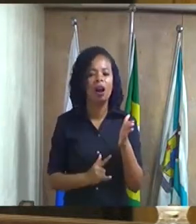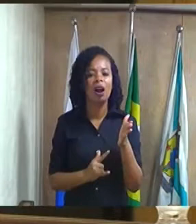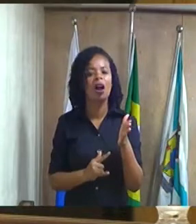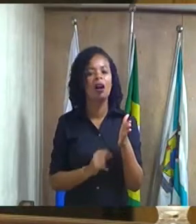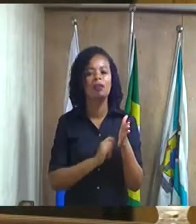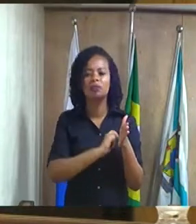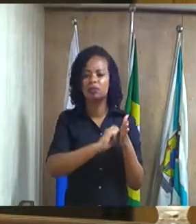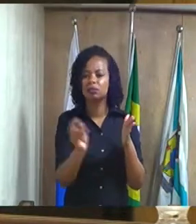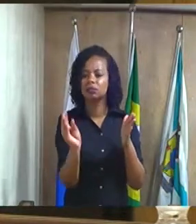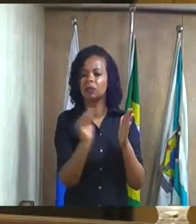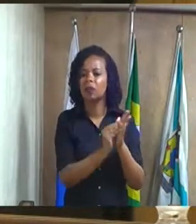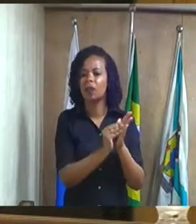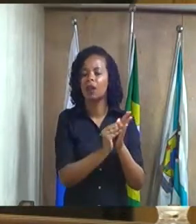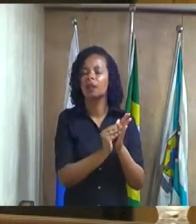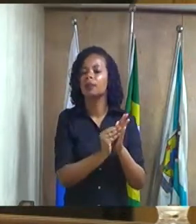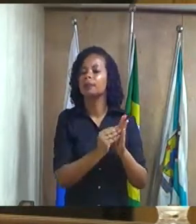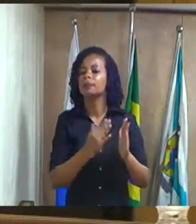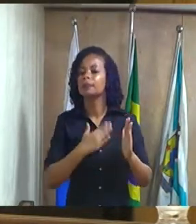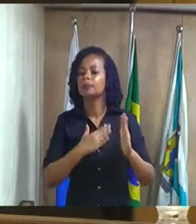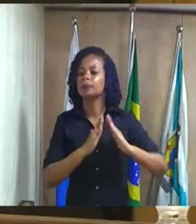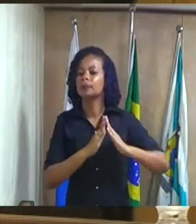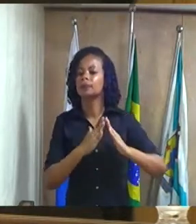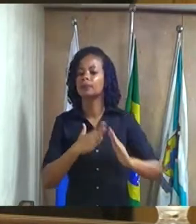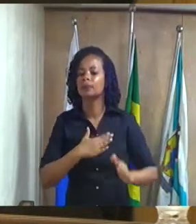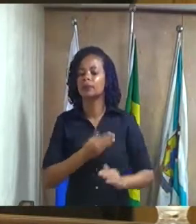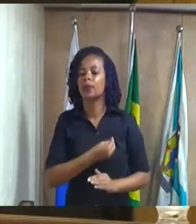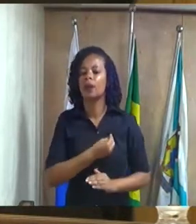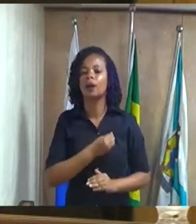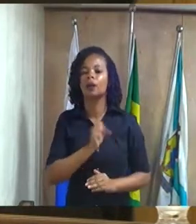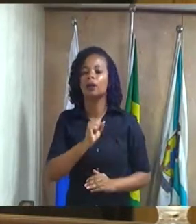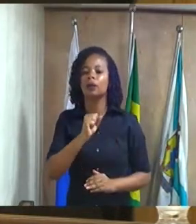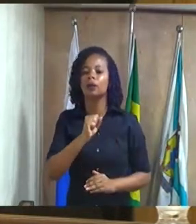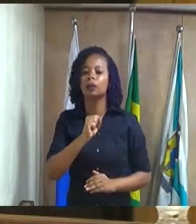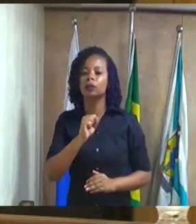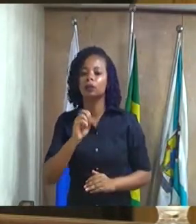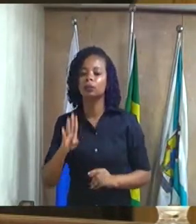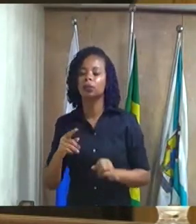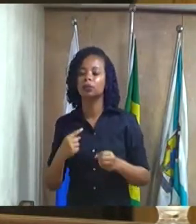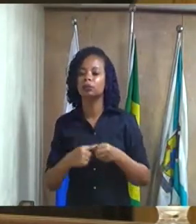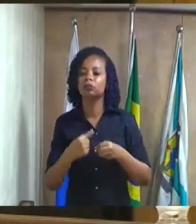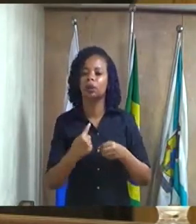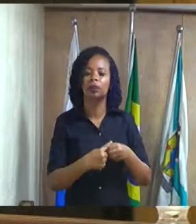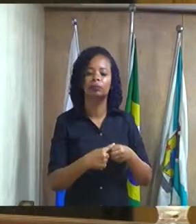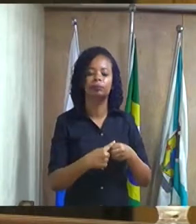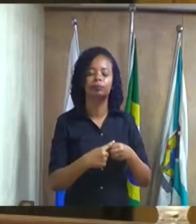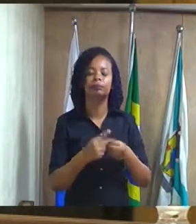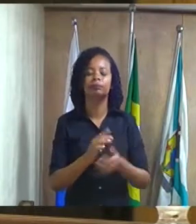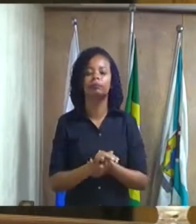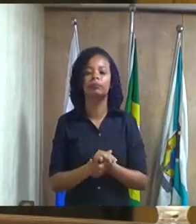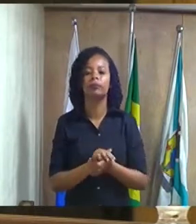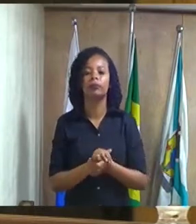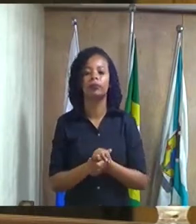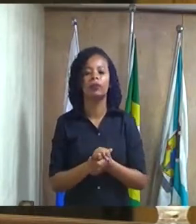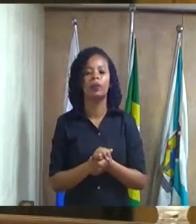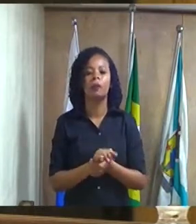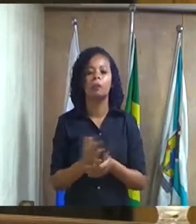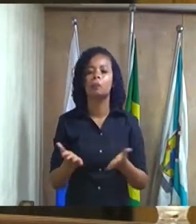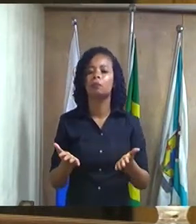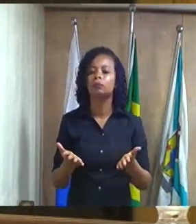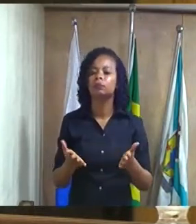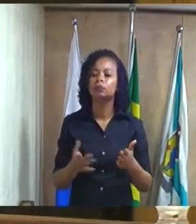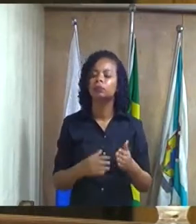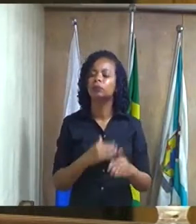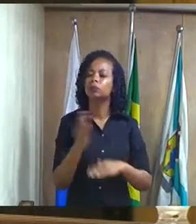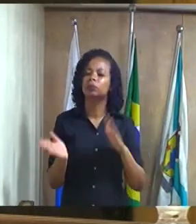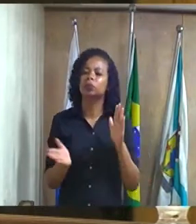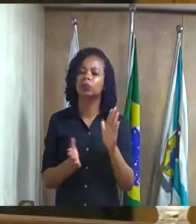Vida do São Bento remeter planilha com total a parâmetros